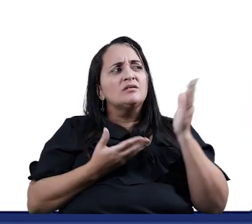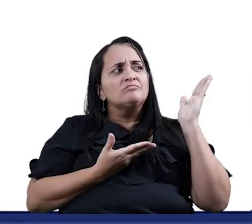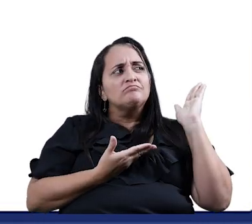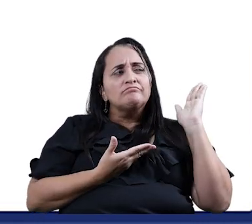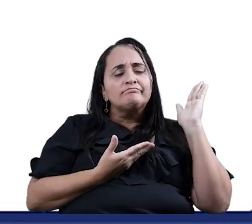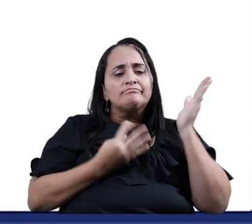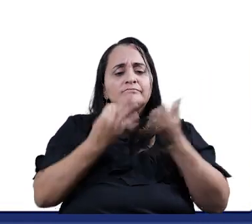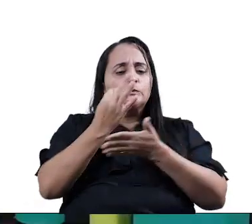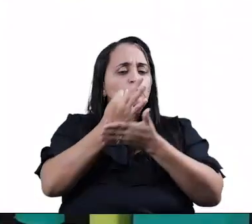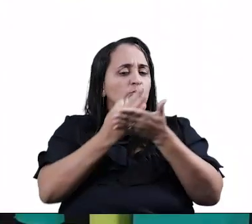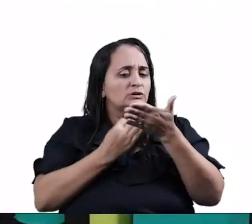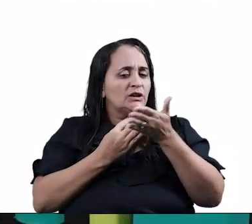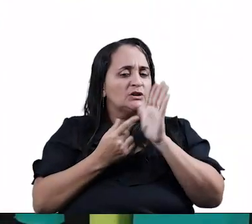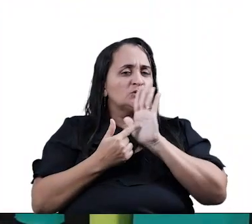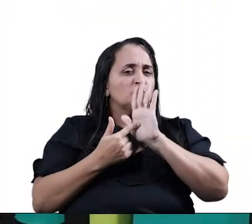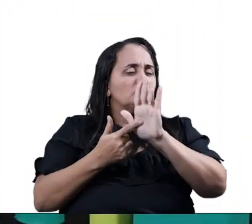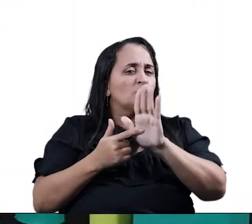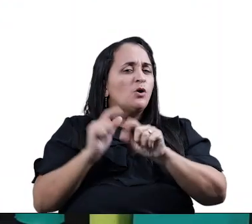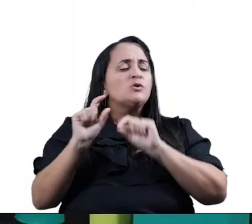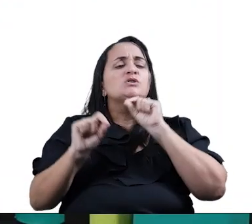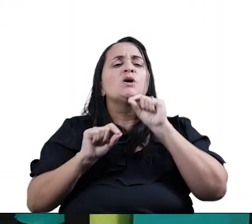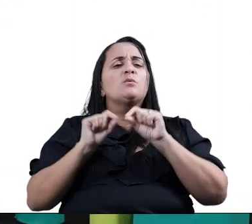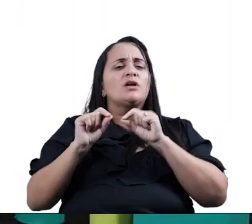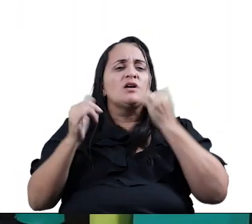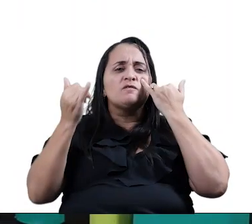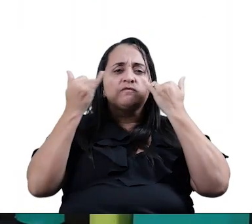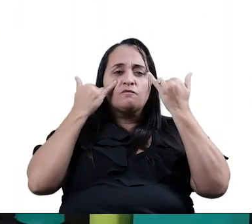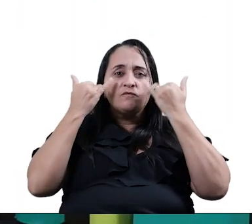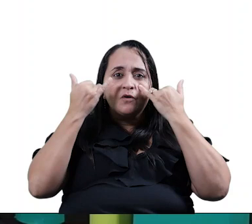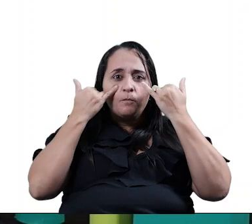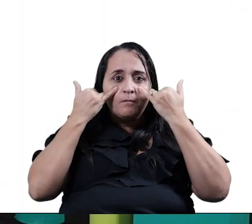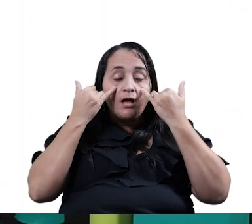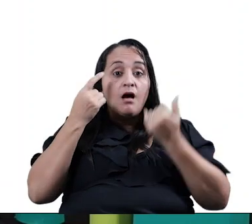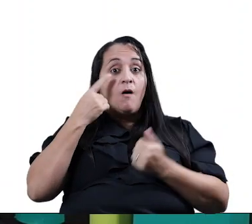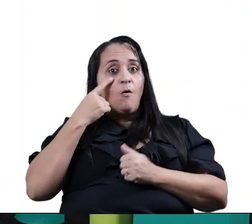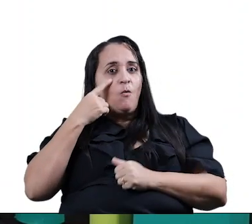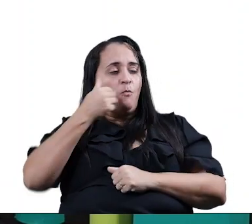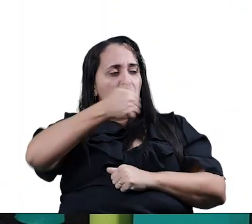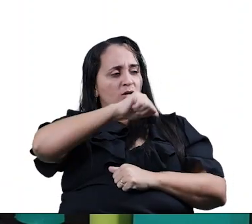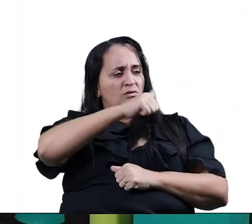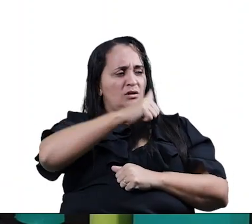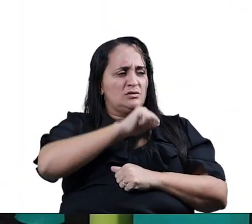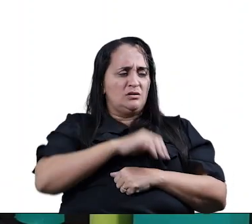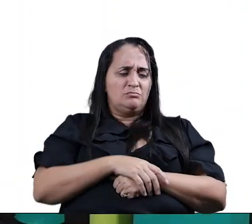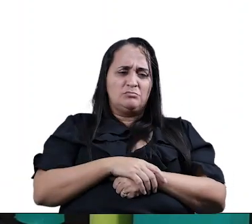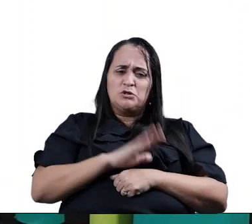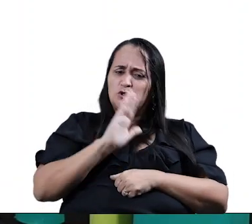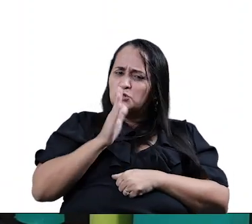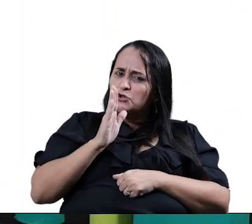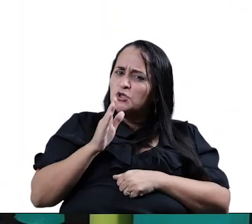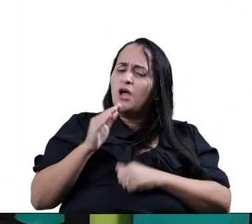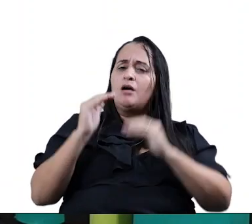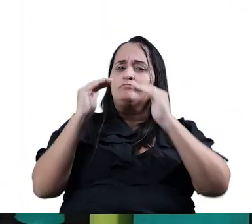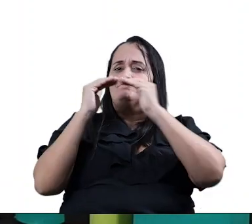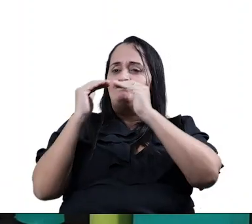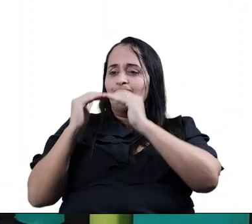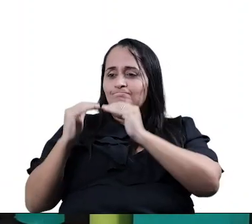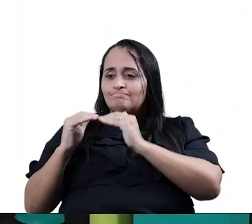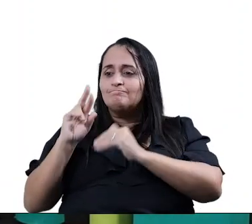diz Esse texto? O que está querendo Nos informar? Vamos analisar Assim agora o texto Já analisamos As rimas